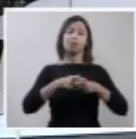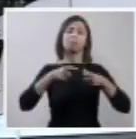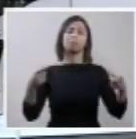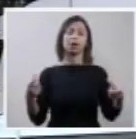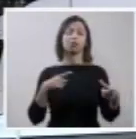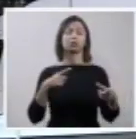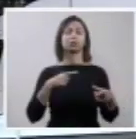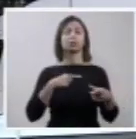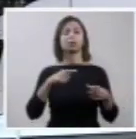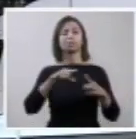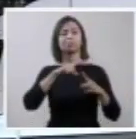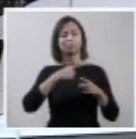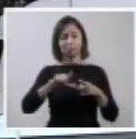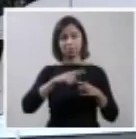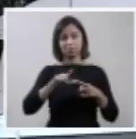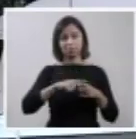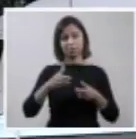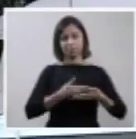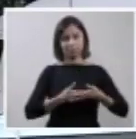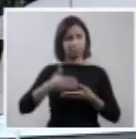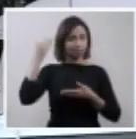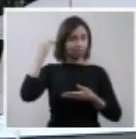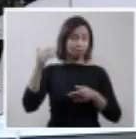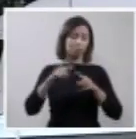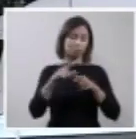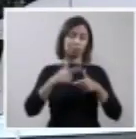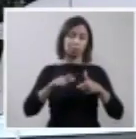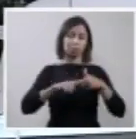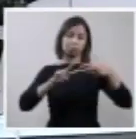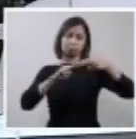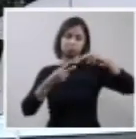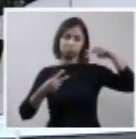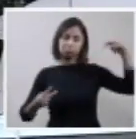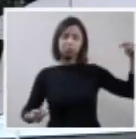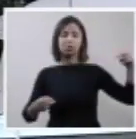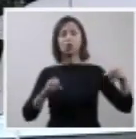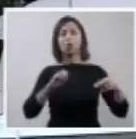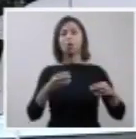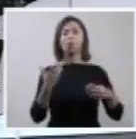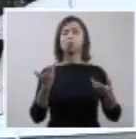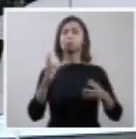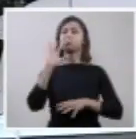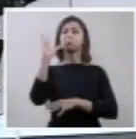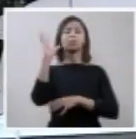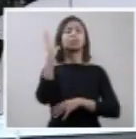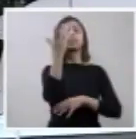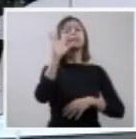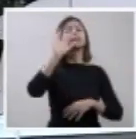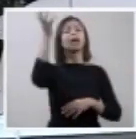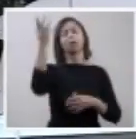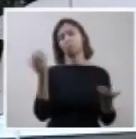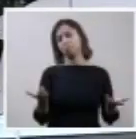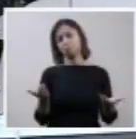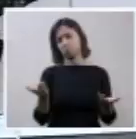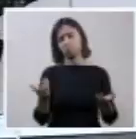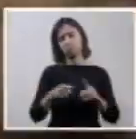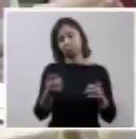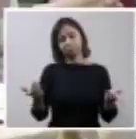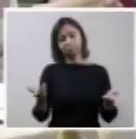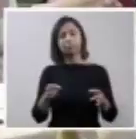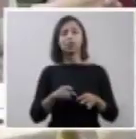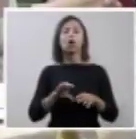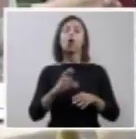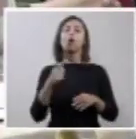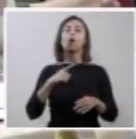outras causas, que podem ser genéticas, ambientais ou congênitas. Hoje, a antecipação do parto em